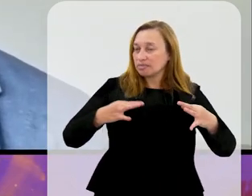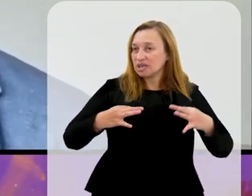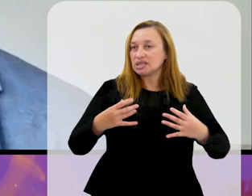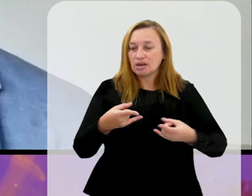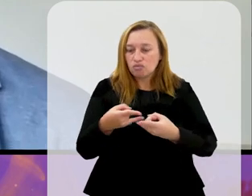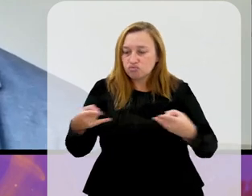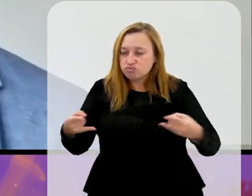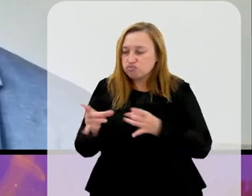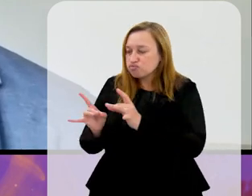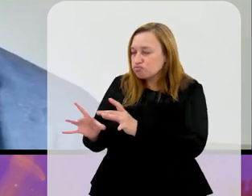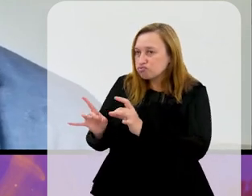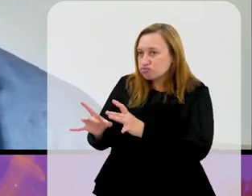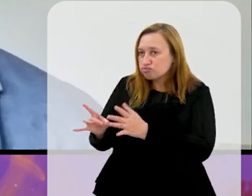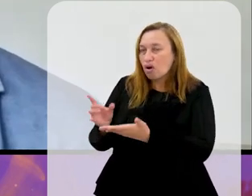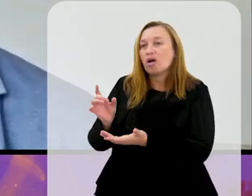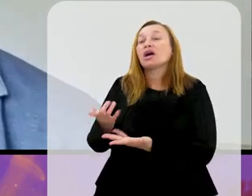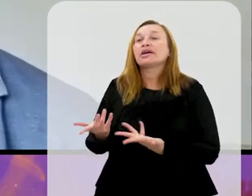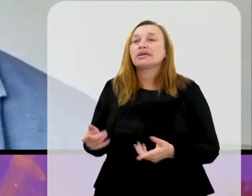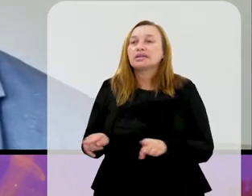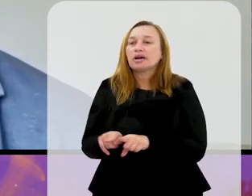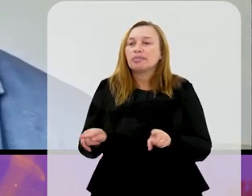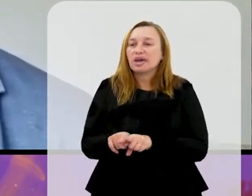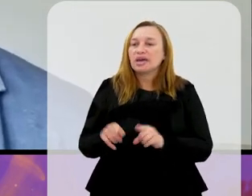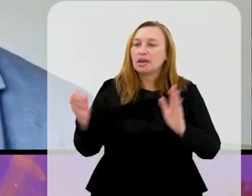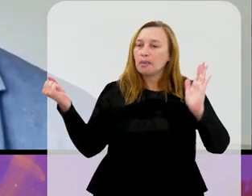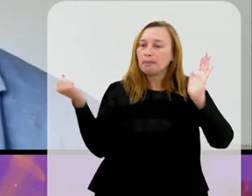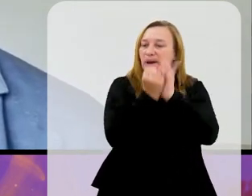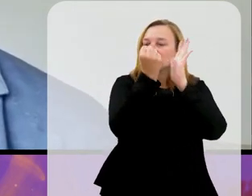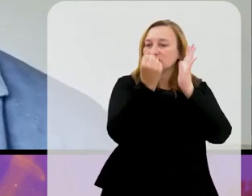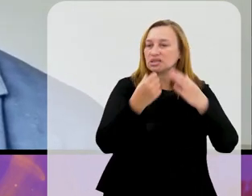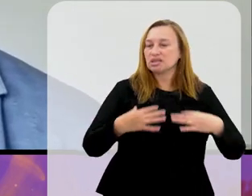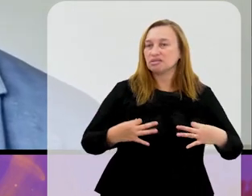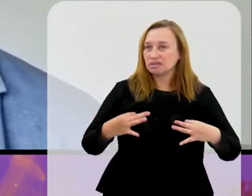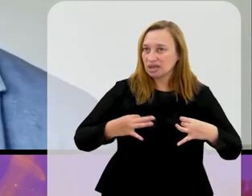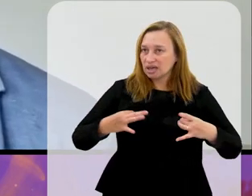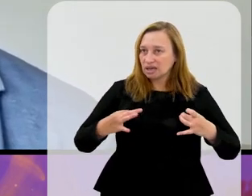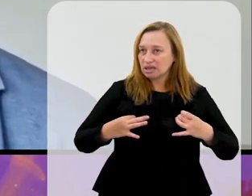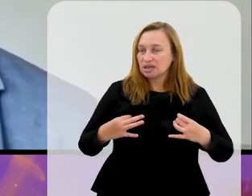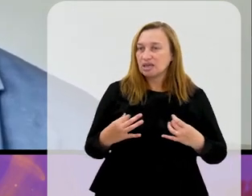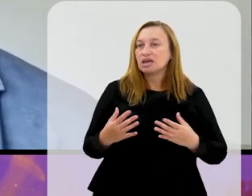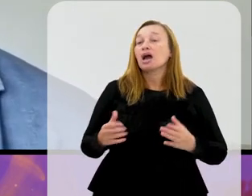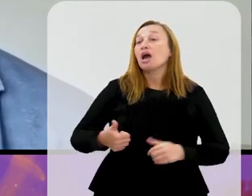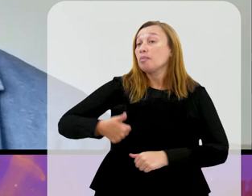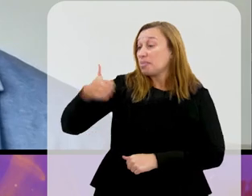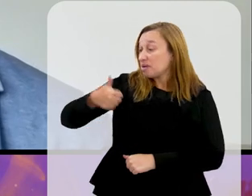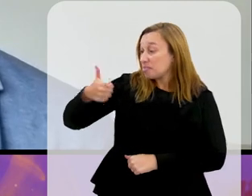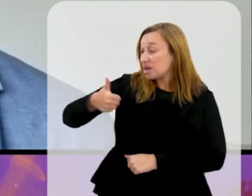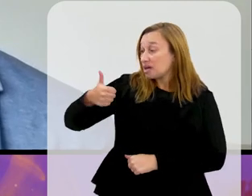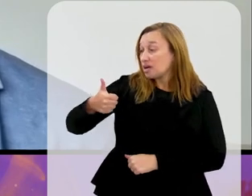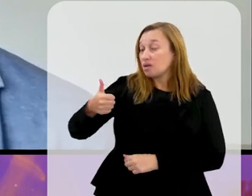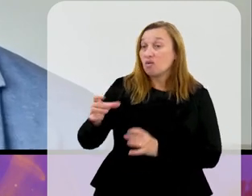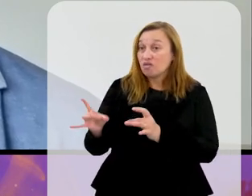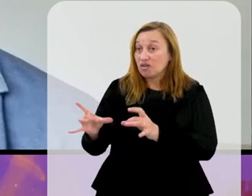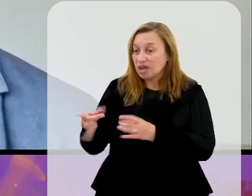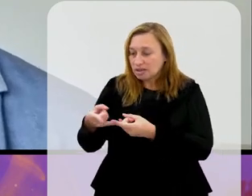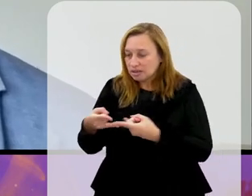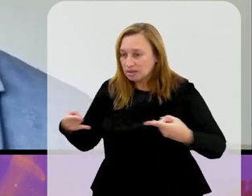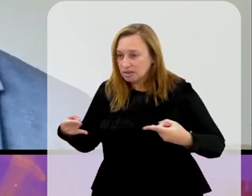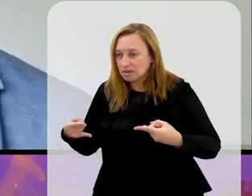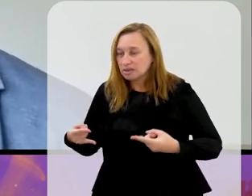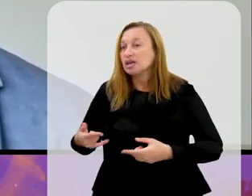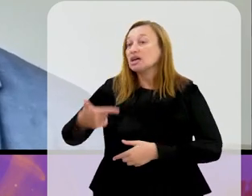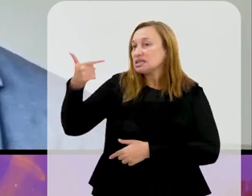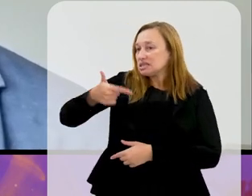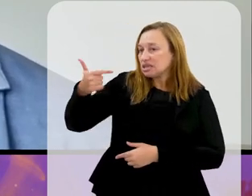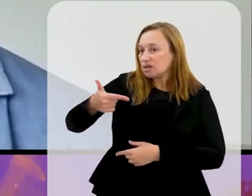bilheteria e patrocínio na camisa. Nessa ordem. Era bilheteria em primeiro lugar, venda de